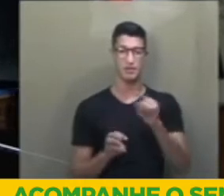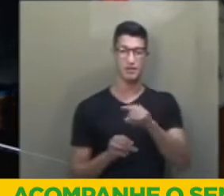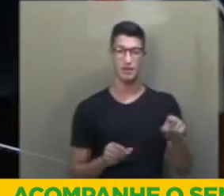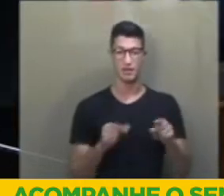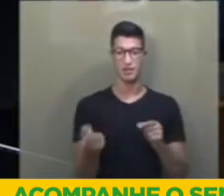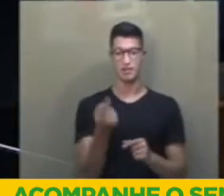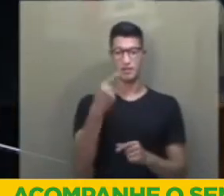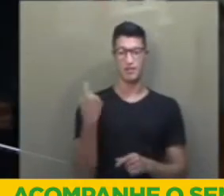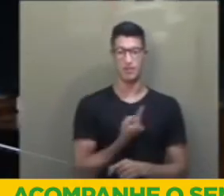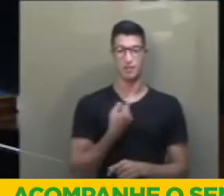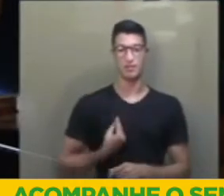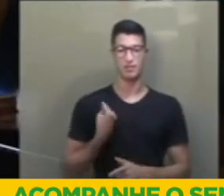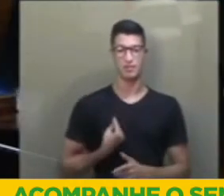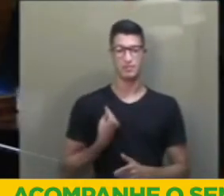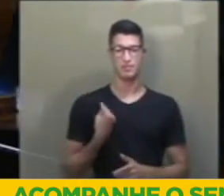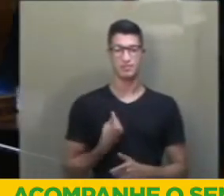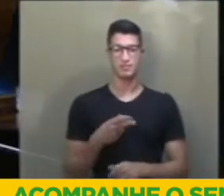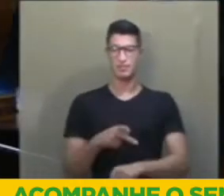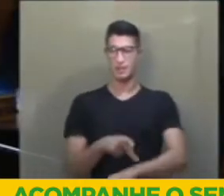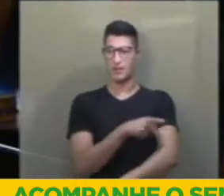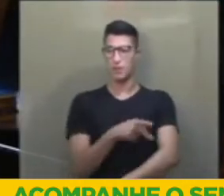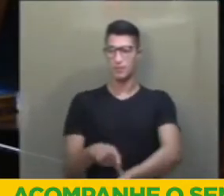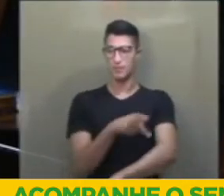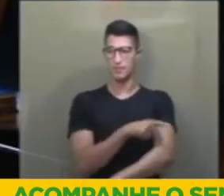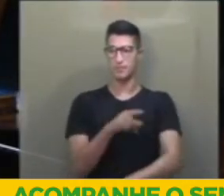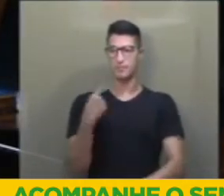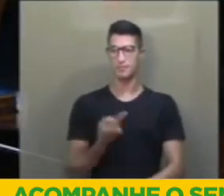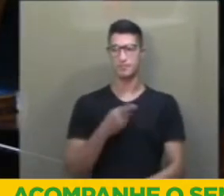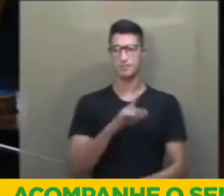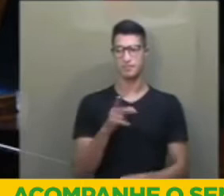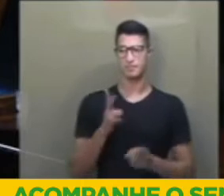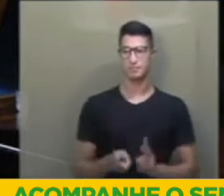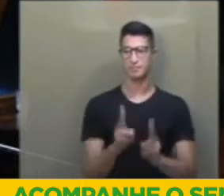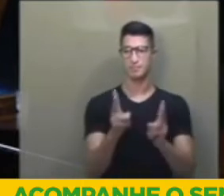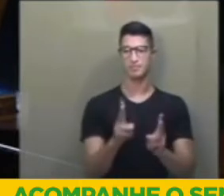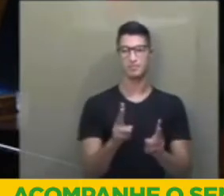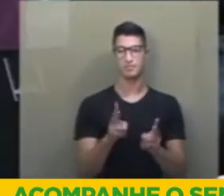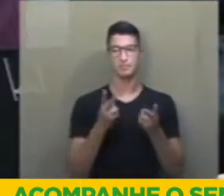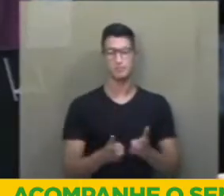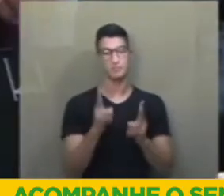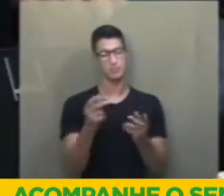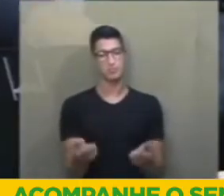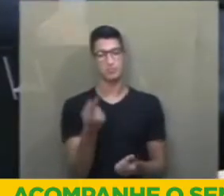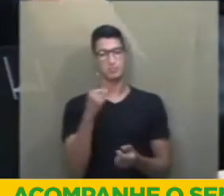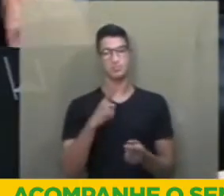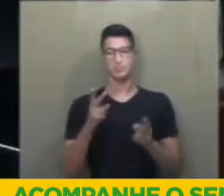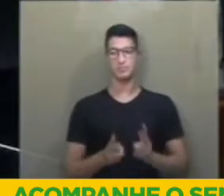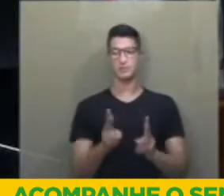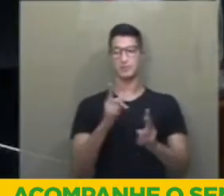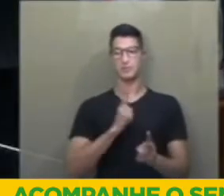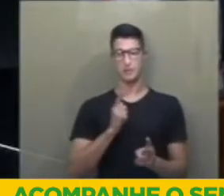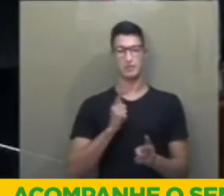episódio que nós estamos vivendo seja pedagógico. Nós não podemos continuar repetindo esse espetáculo, como se não